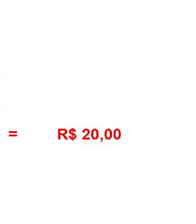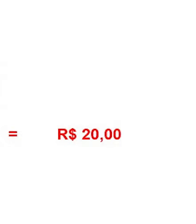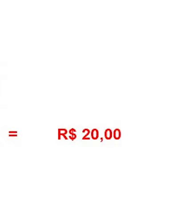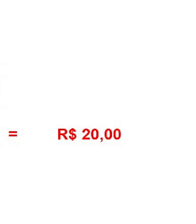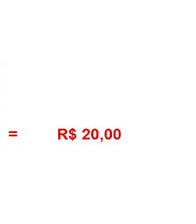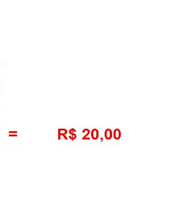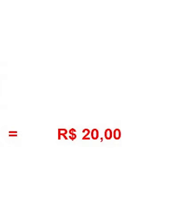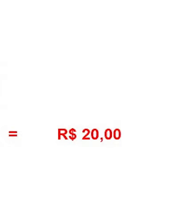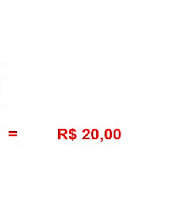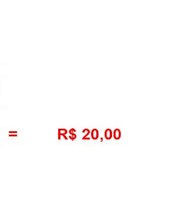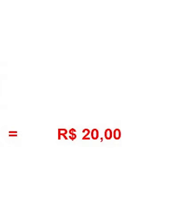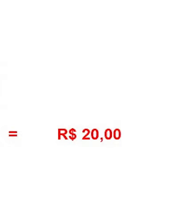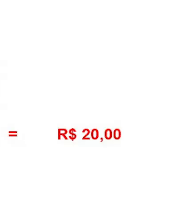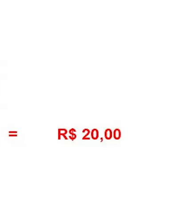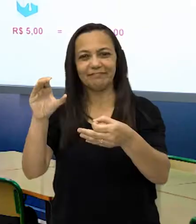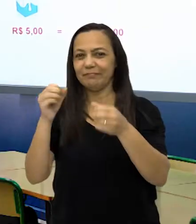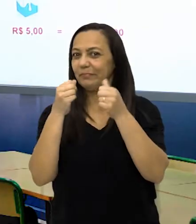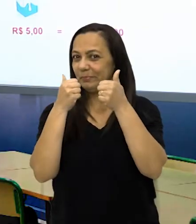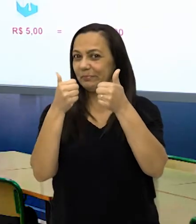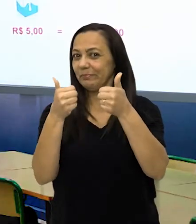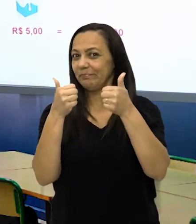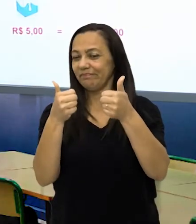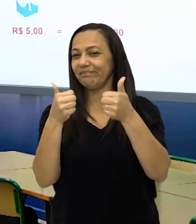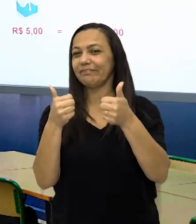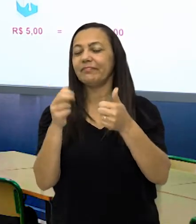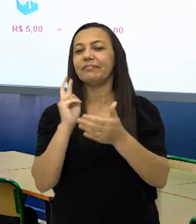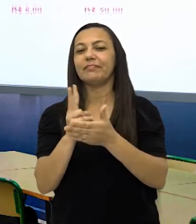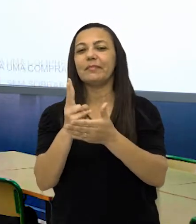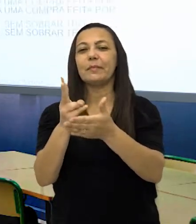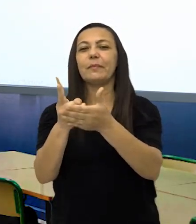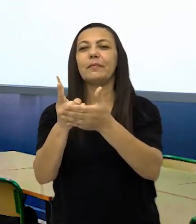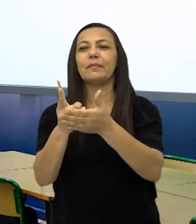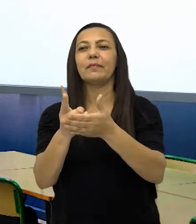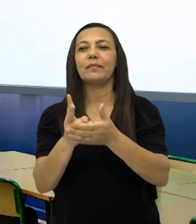Alternativa C. Muito bem. Vamos continuar.